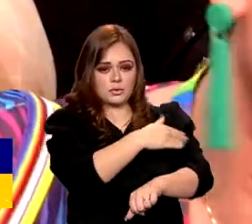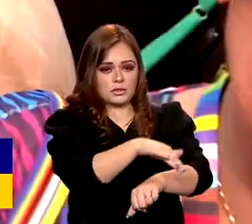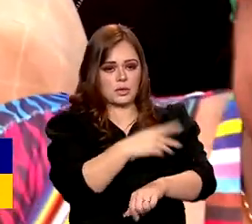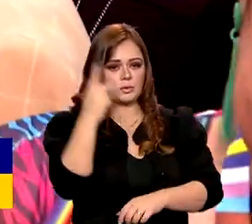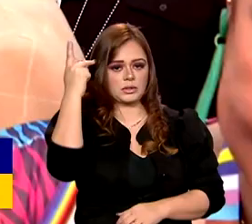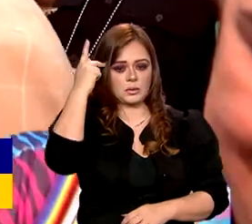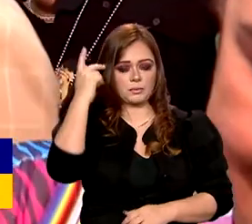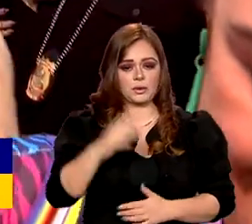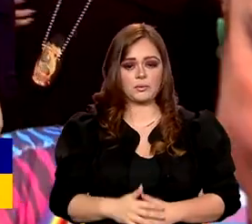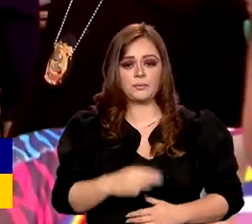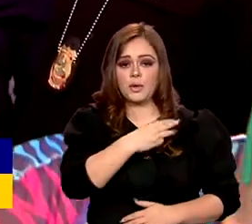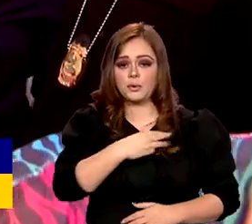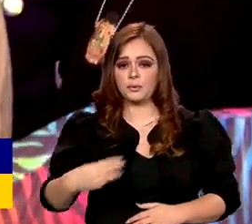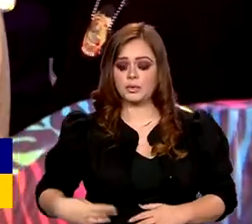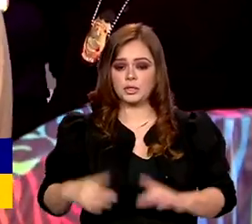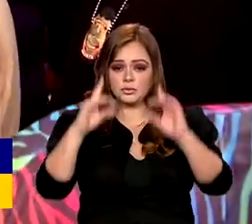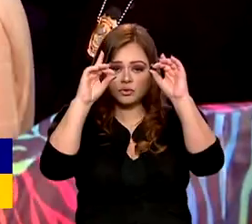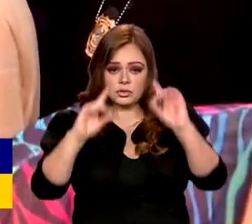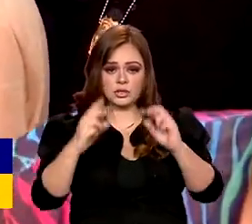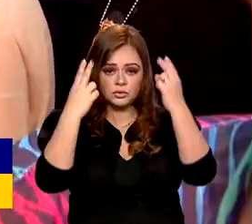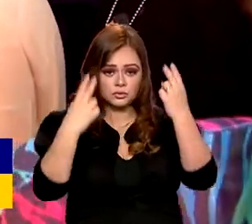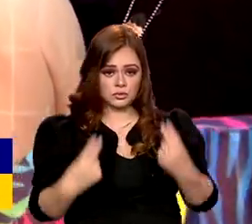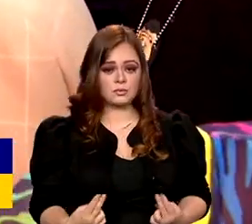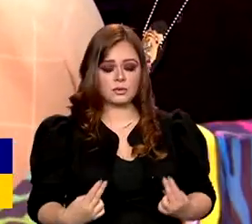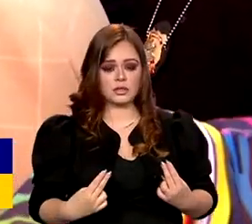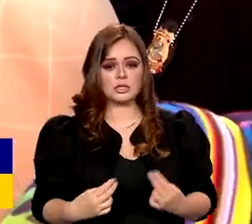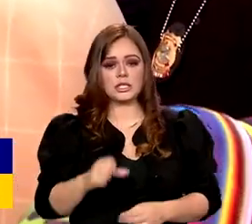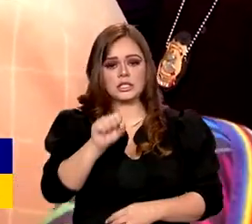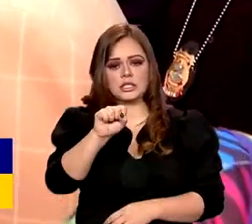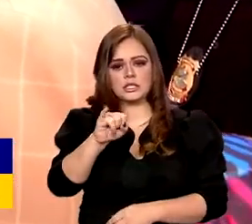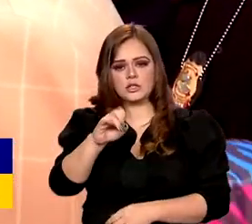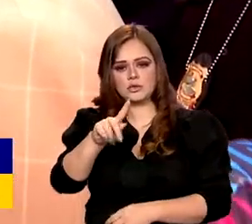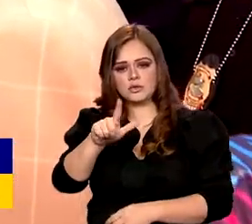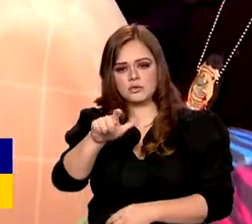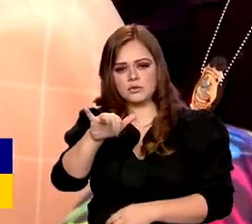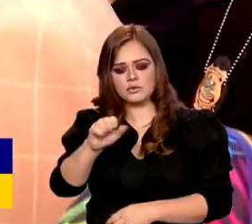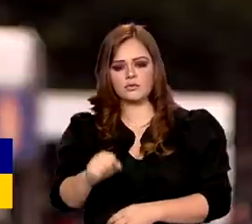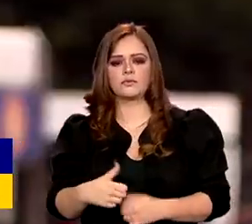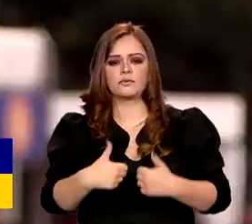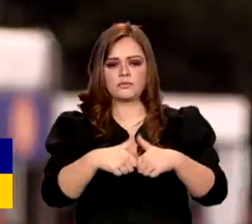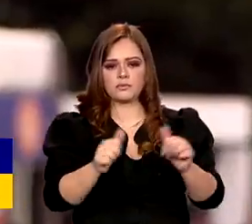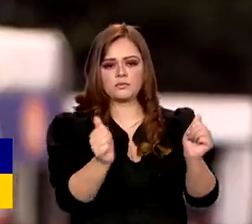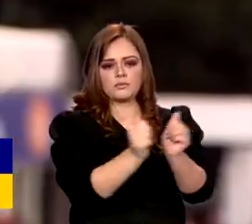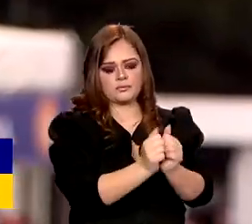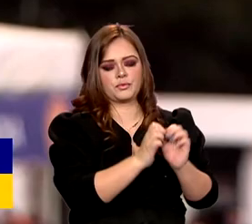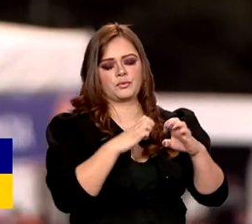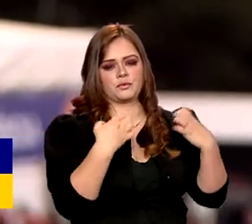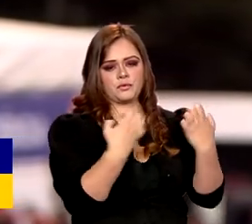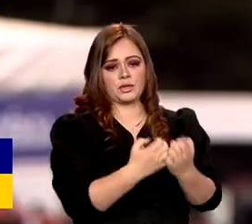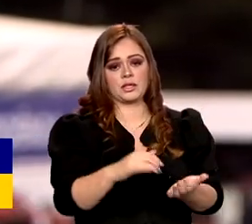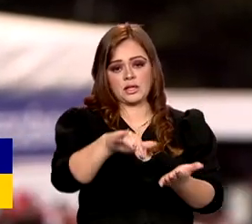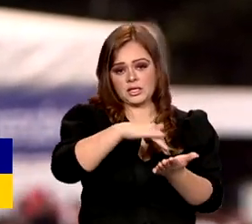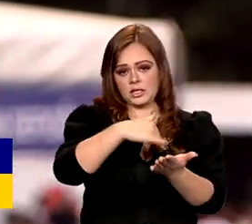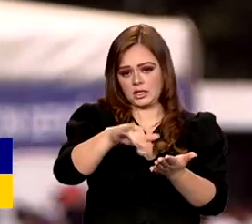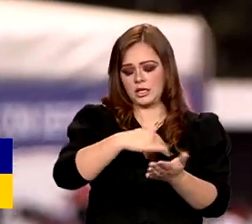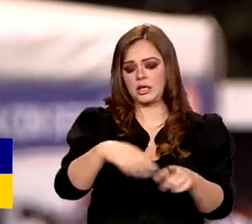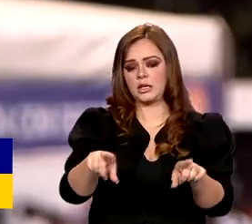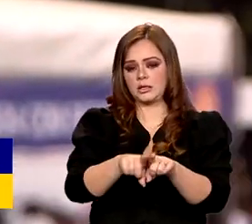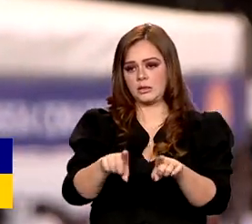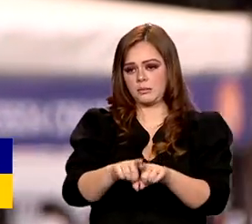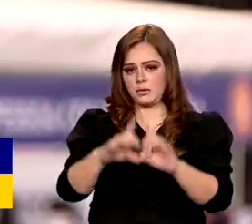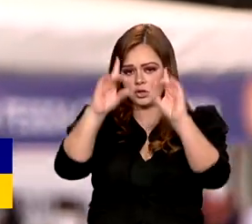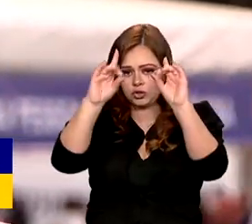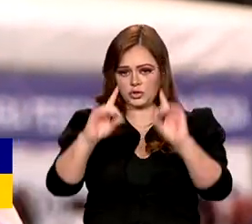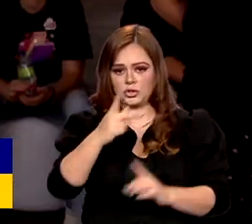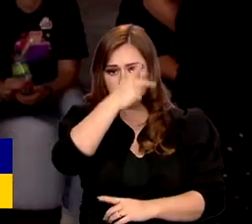Paulo. O ministro dos Direitos Humanos e Cidadania, Silvio Almeida, esteve no evento. A Secretária Nacional dos Direitos das Pessoas